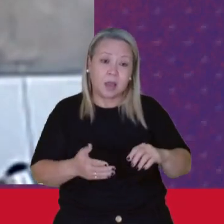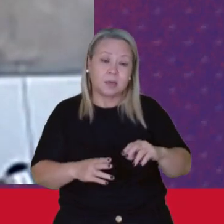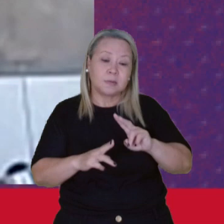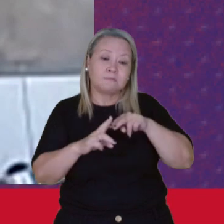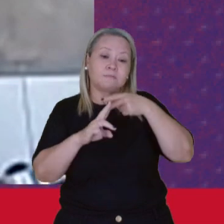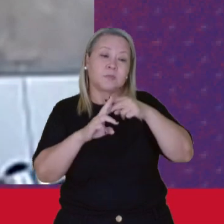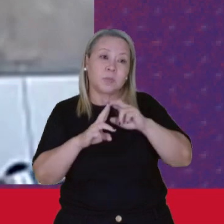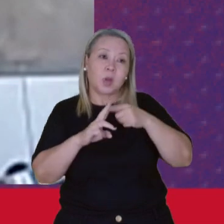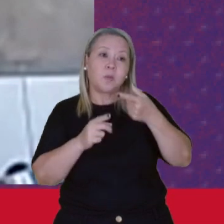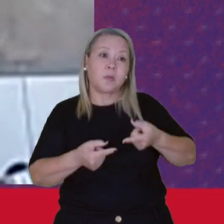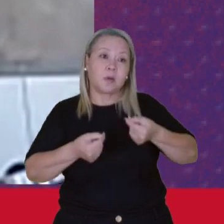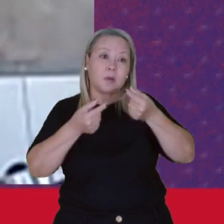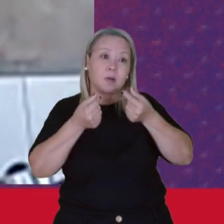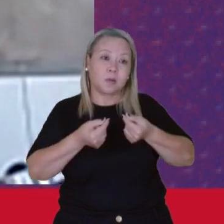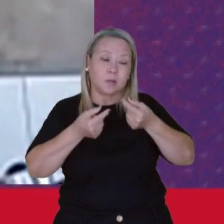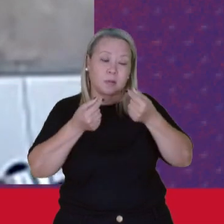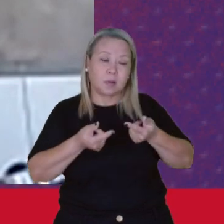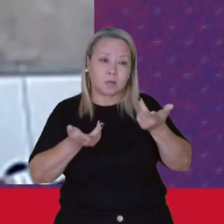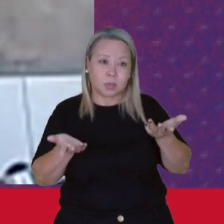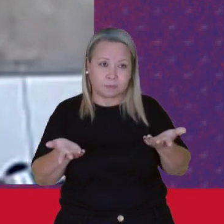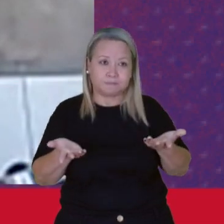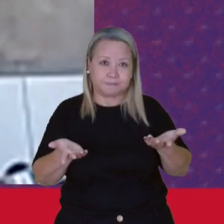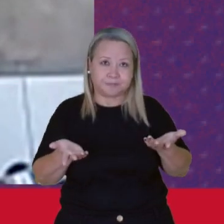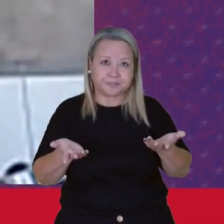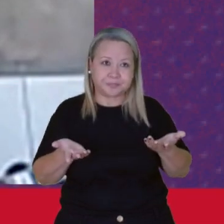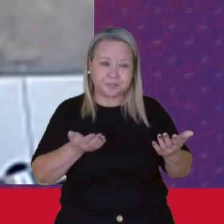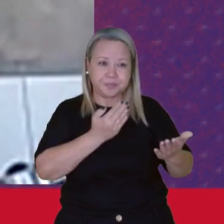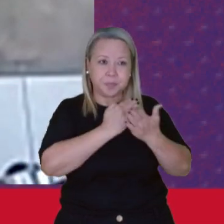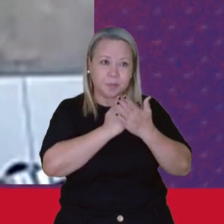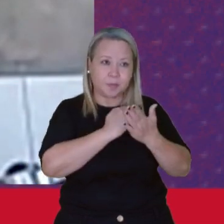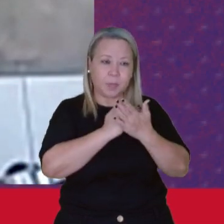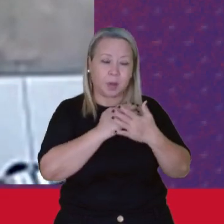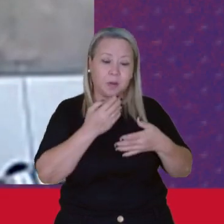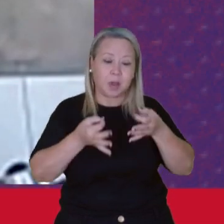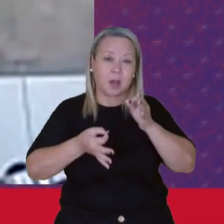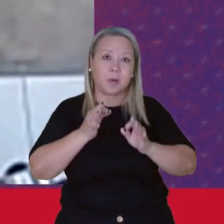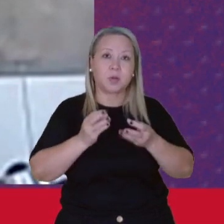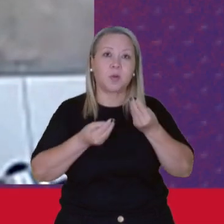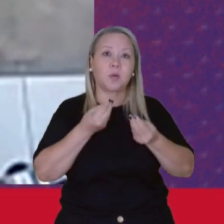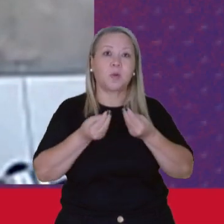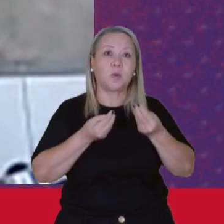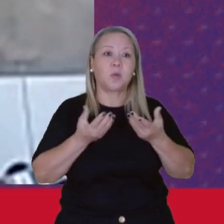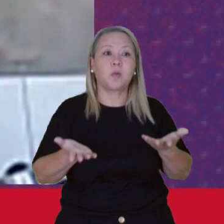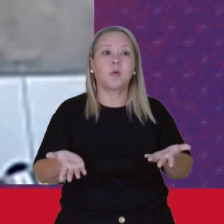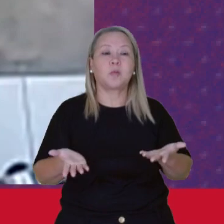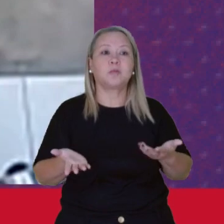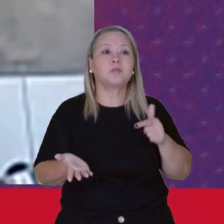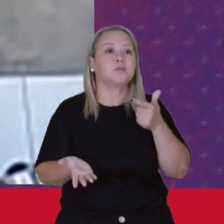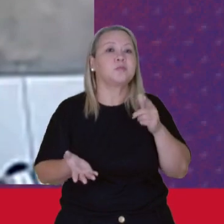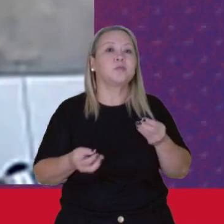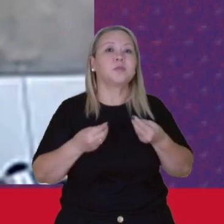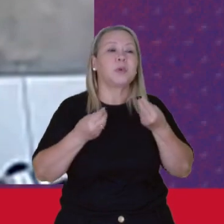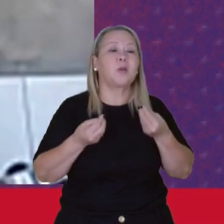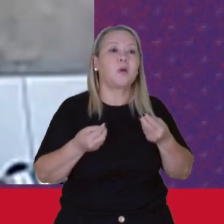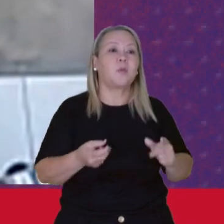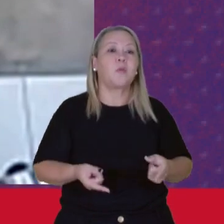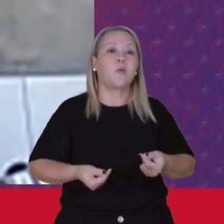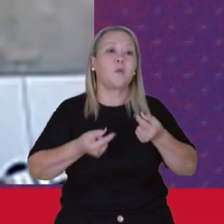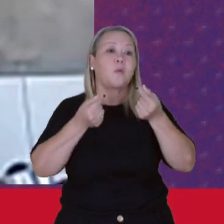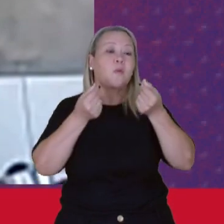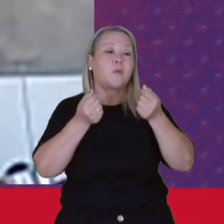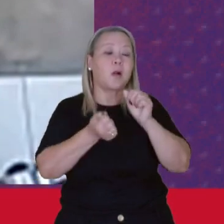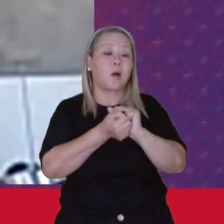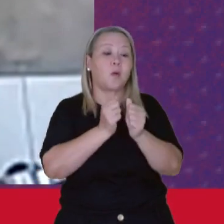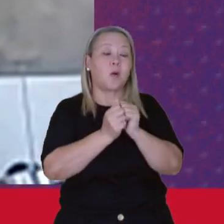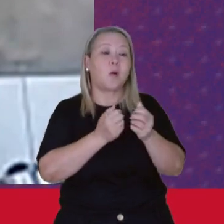O valor Para ficar mais justo Porque como as pessoas Estão caras Não tem como O valor que eles querem Eu vi no